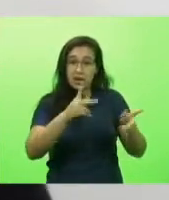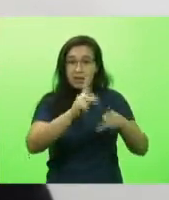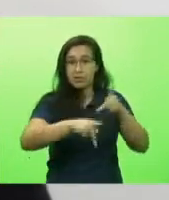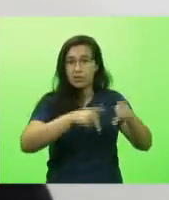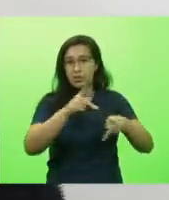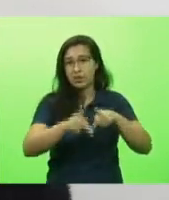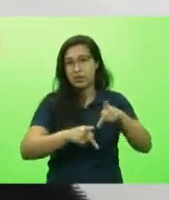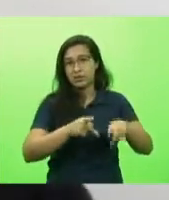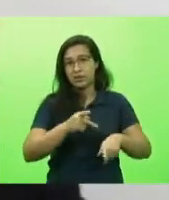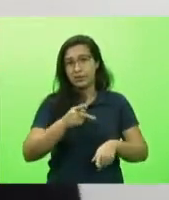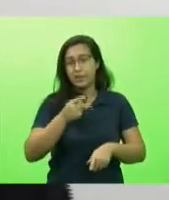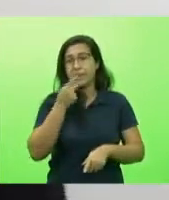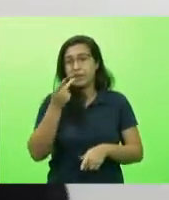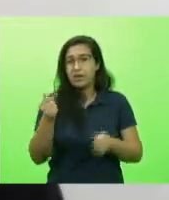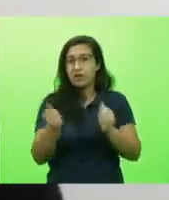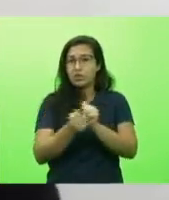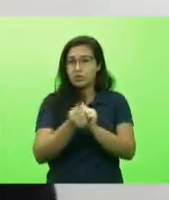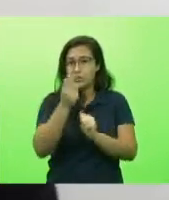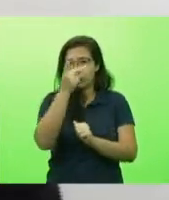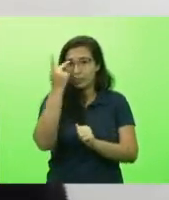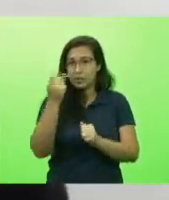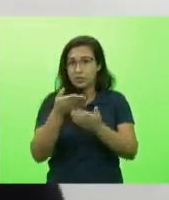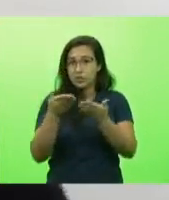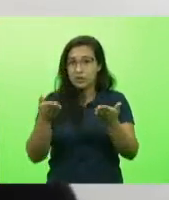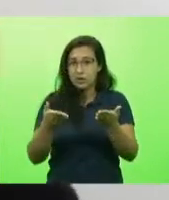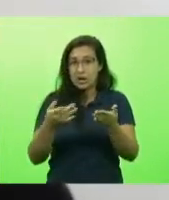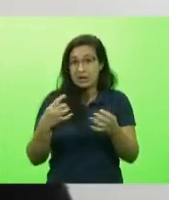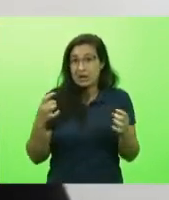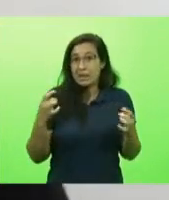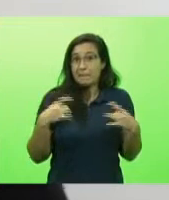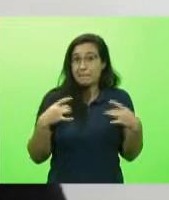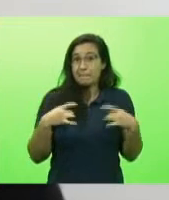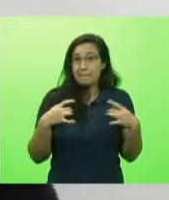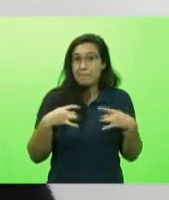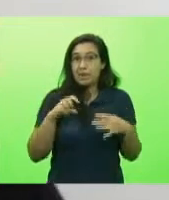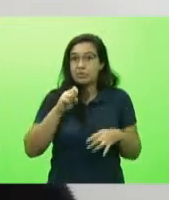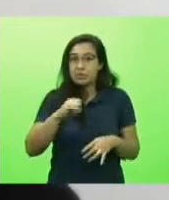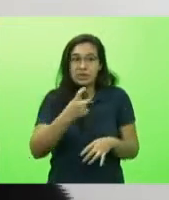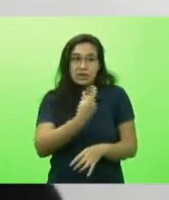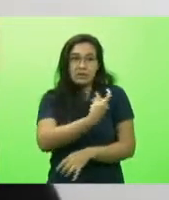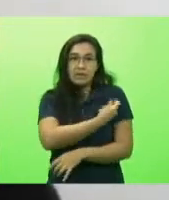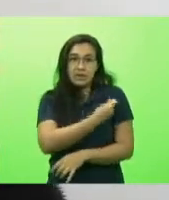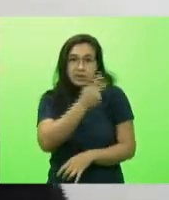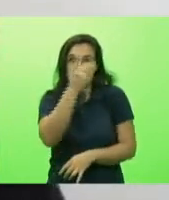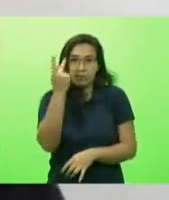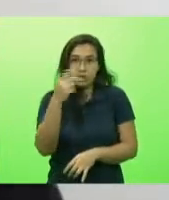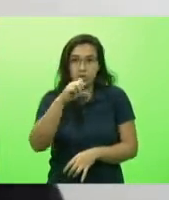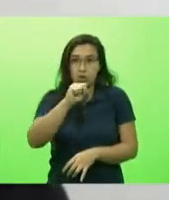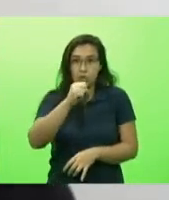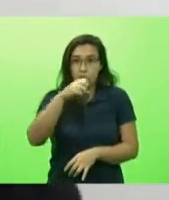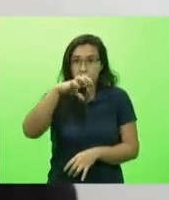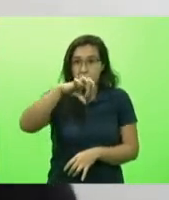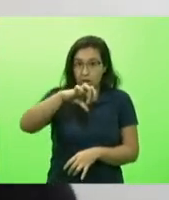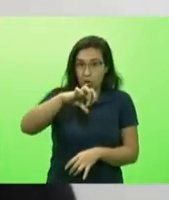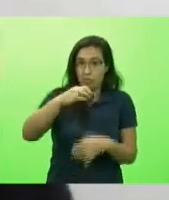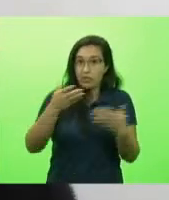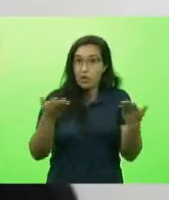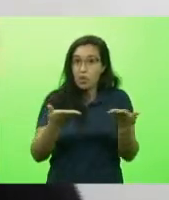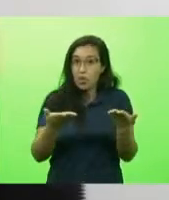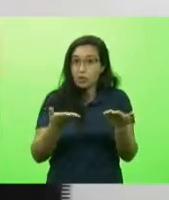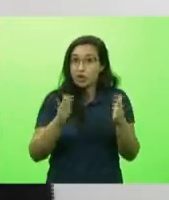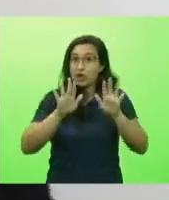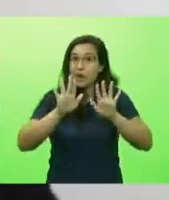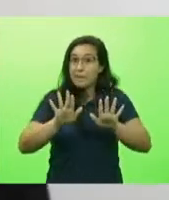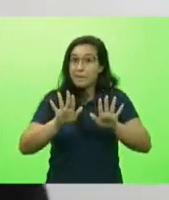pessoas da linha de frente que dizem que estão com medo porque se vacinarem uma pessoa de 89 anos hoje mas era para